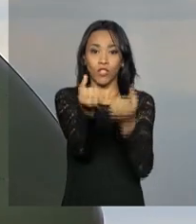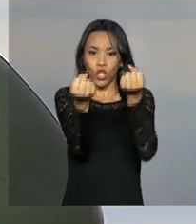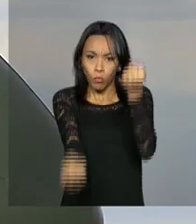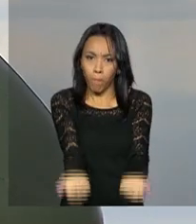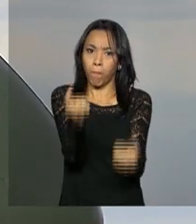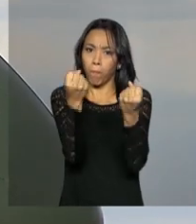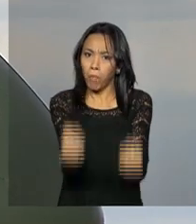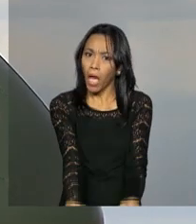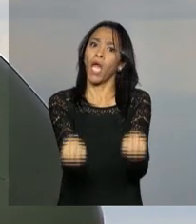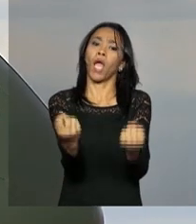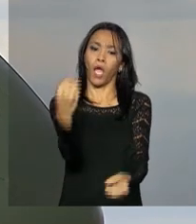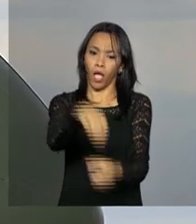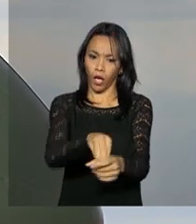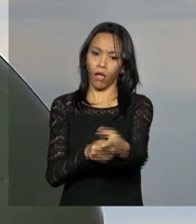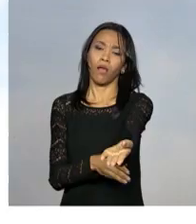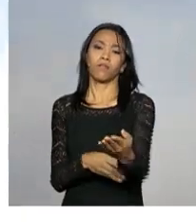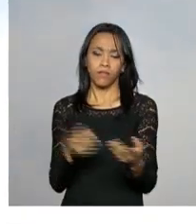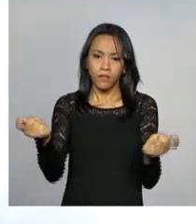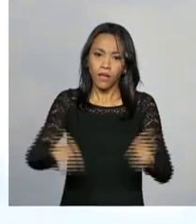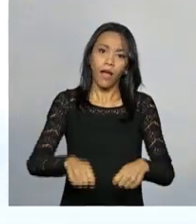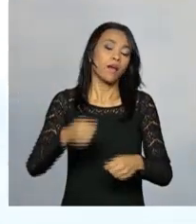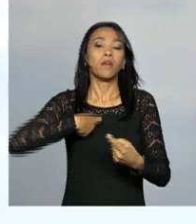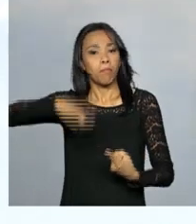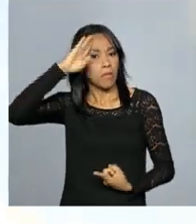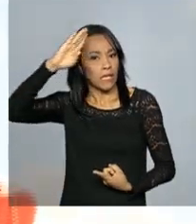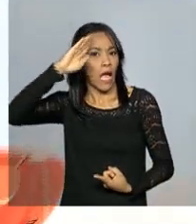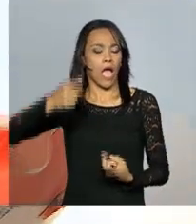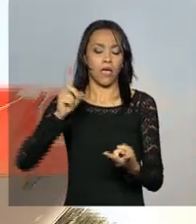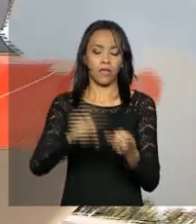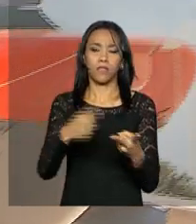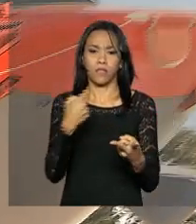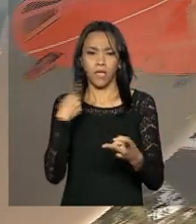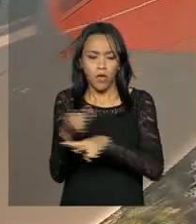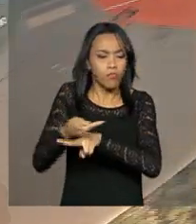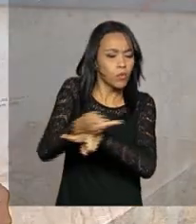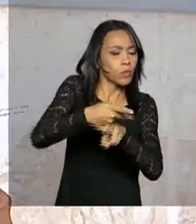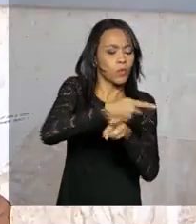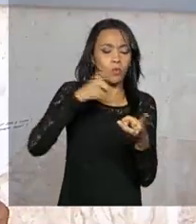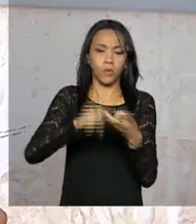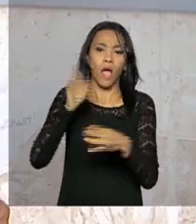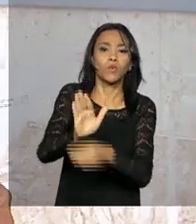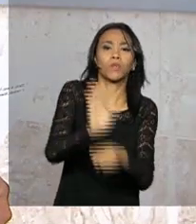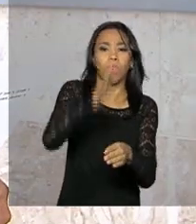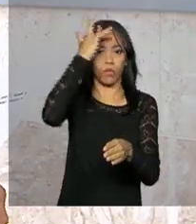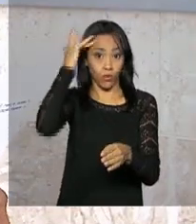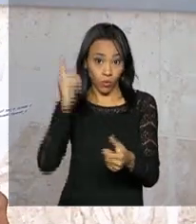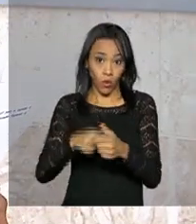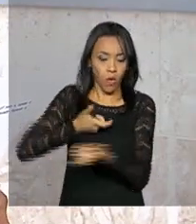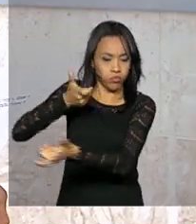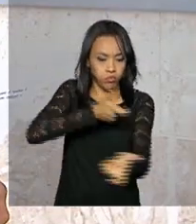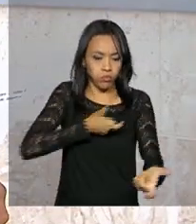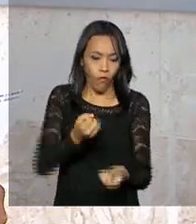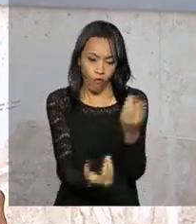um helicóptero, e vai ser usado para transportar militares, operação de busca, resgate, evacuação, combate a